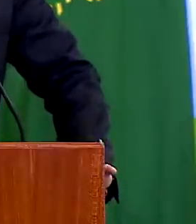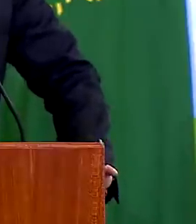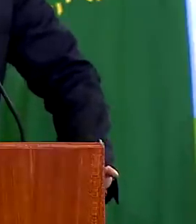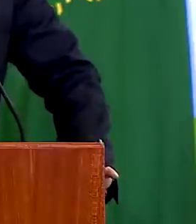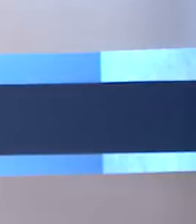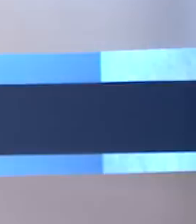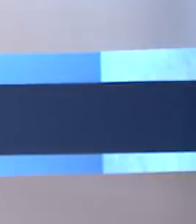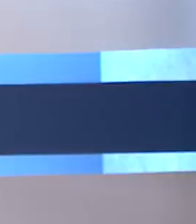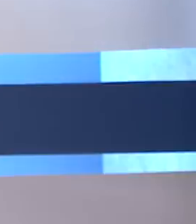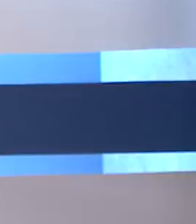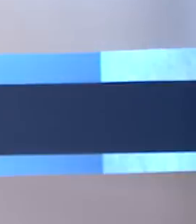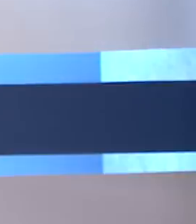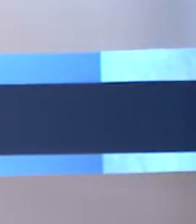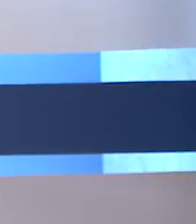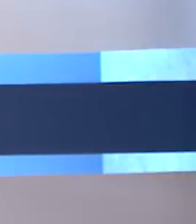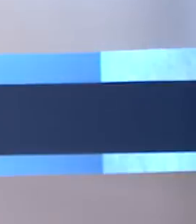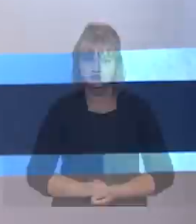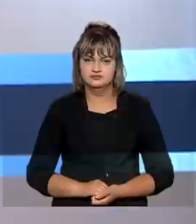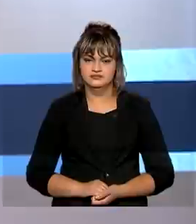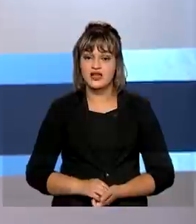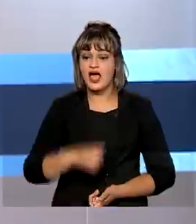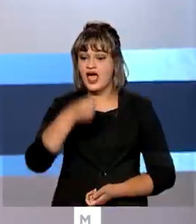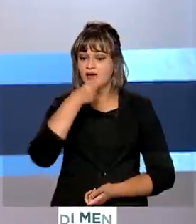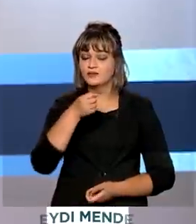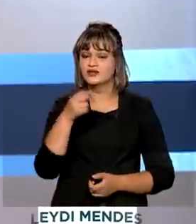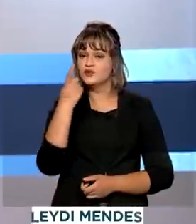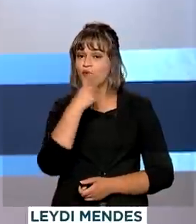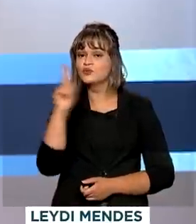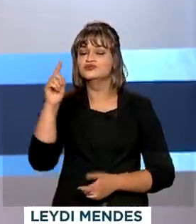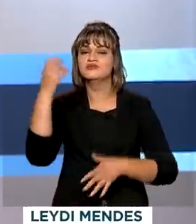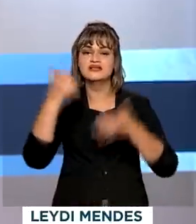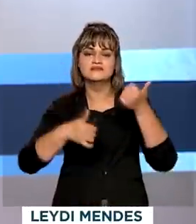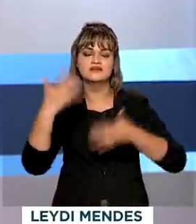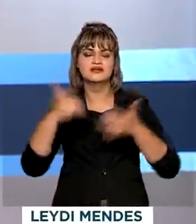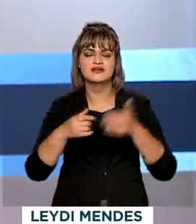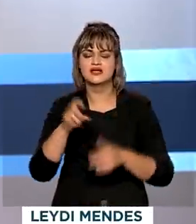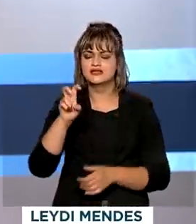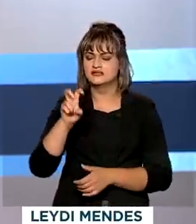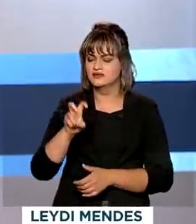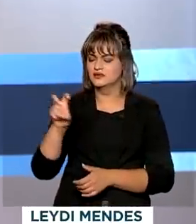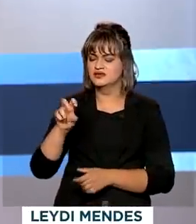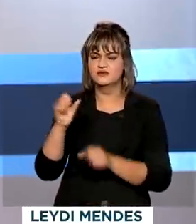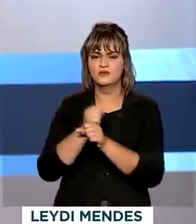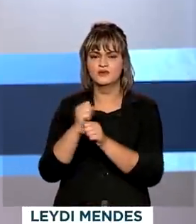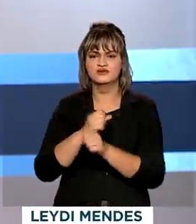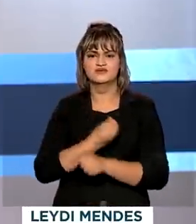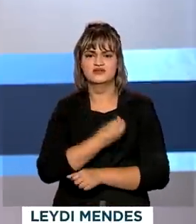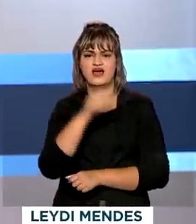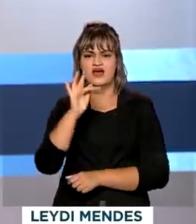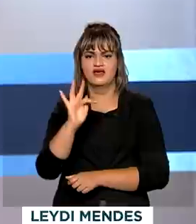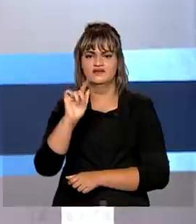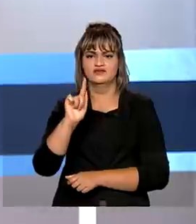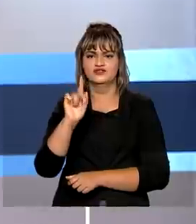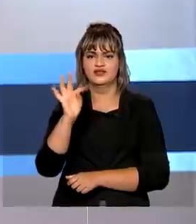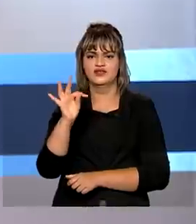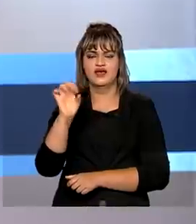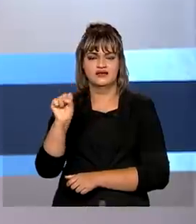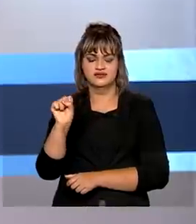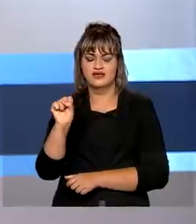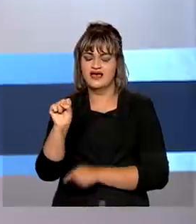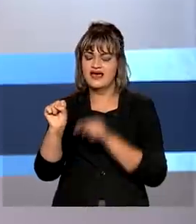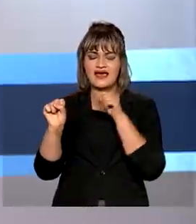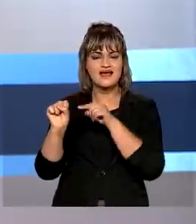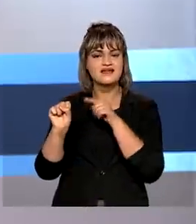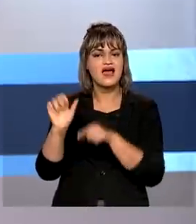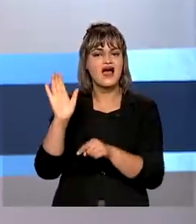recebe. Na última reportagem da série sobre os 55 anos do FGTS, vamos mostrar como o fundo